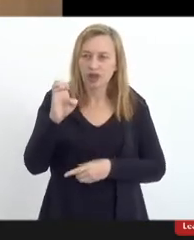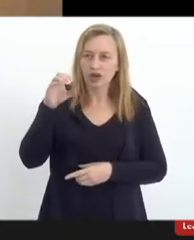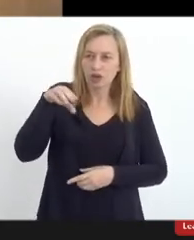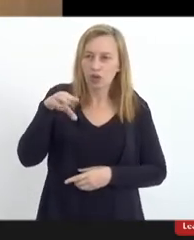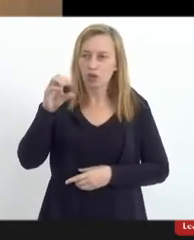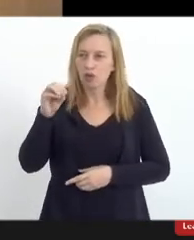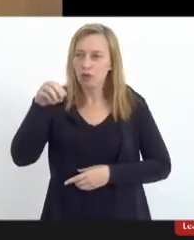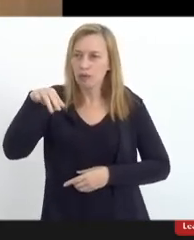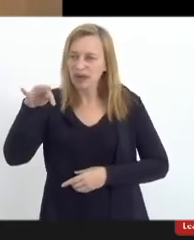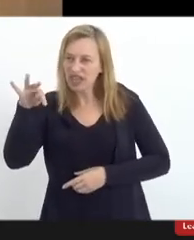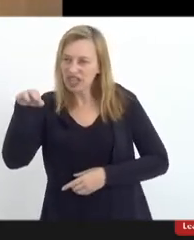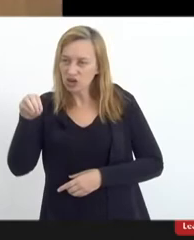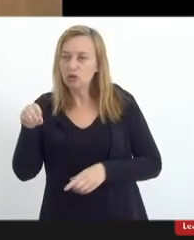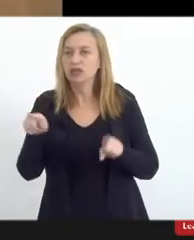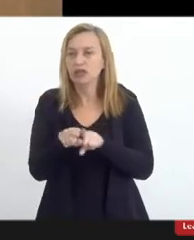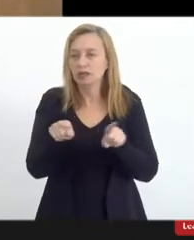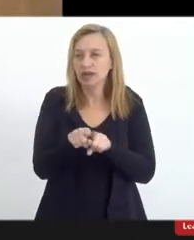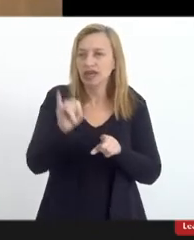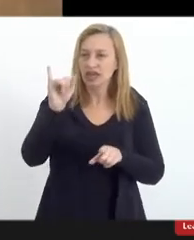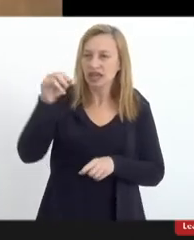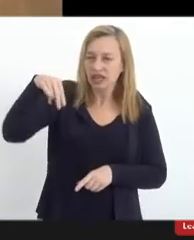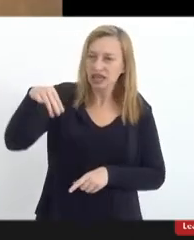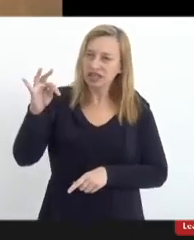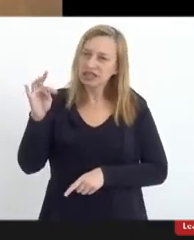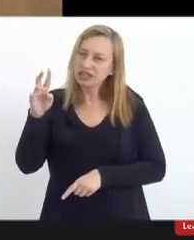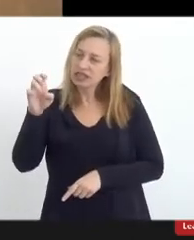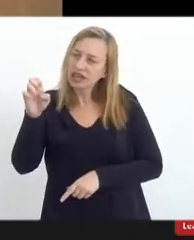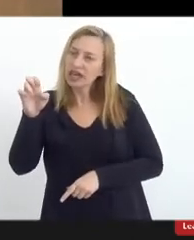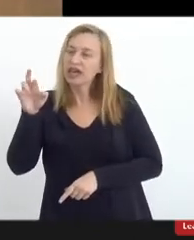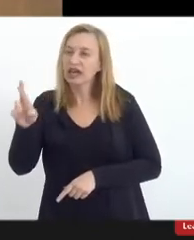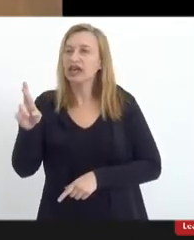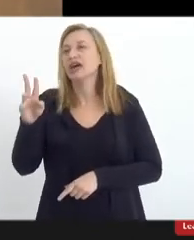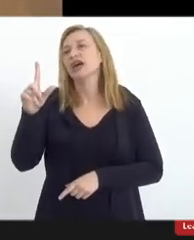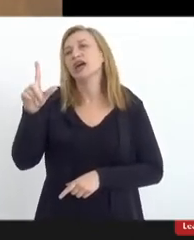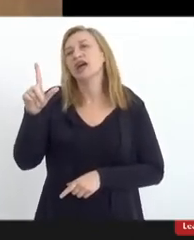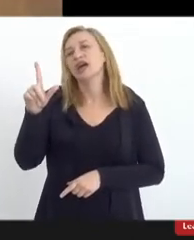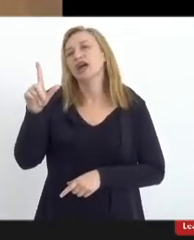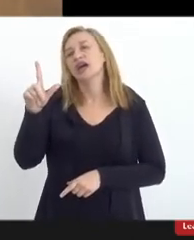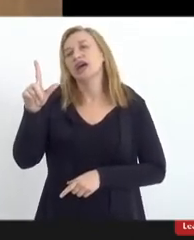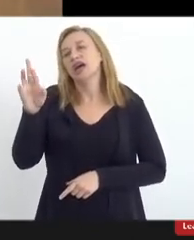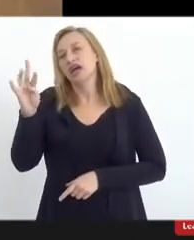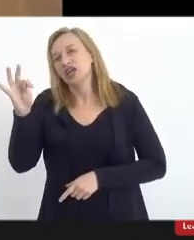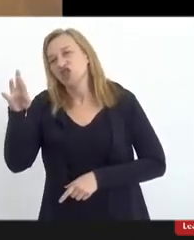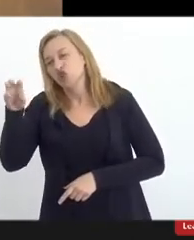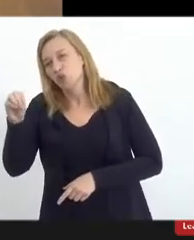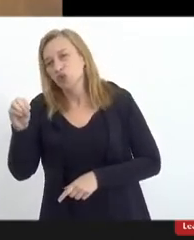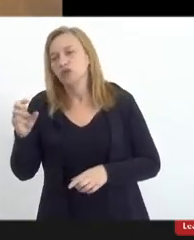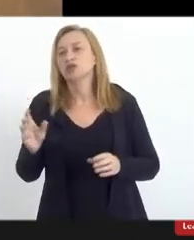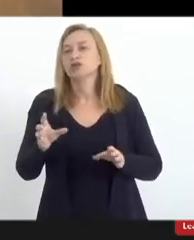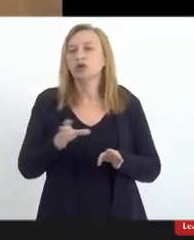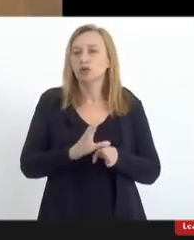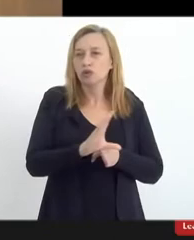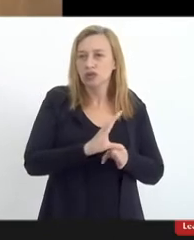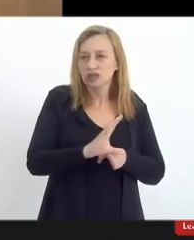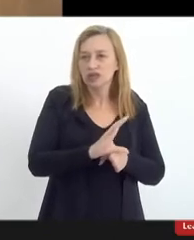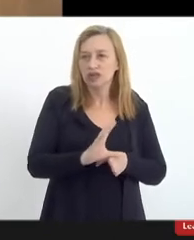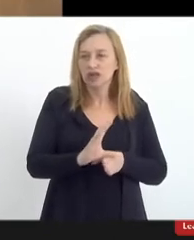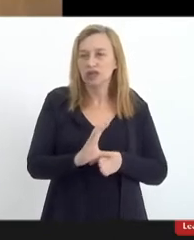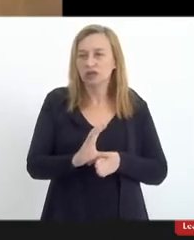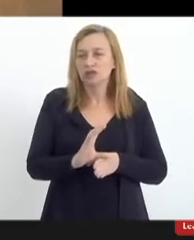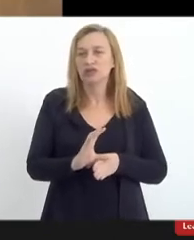interreligioso na CNBB. junto ao Conselho Episcopal Latinoamericano,